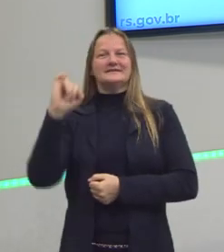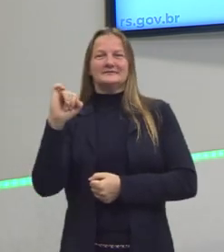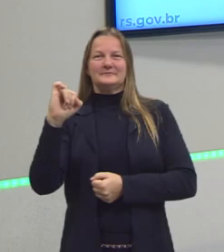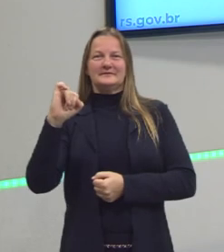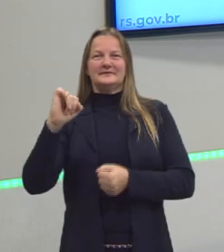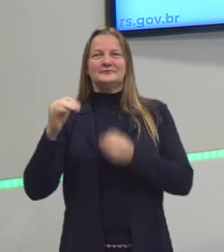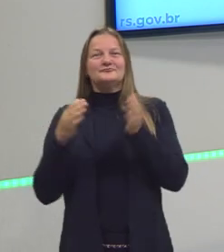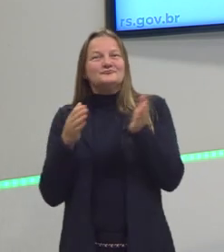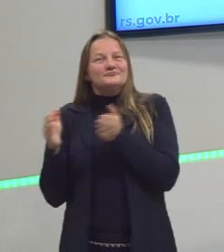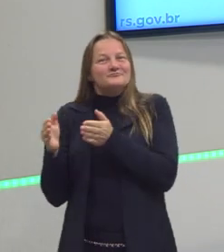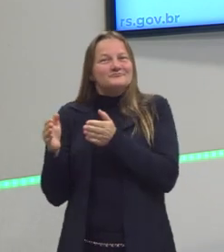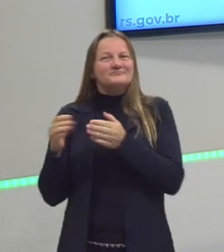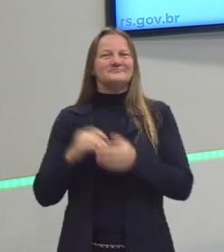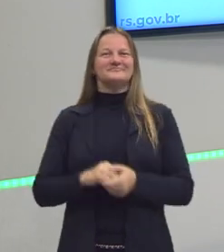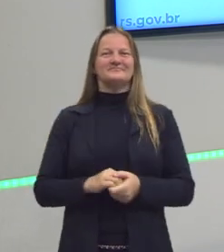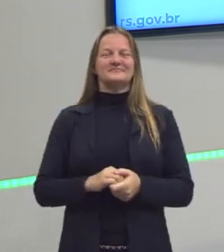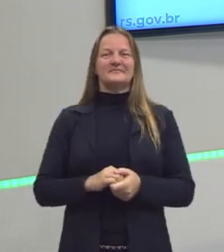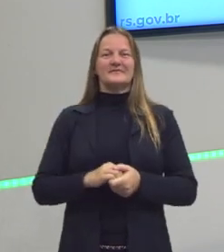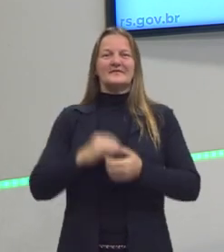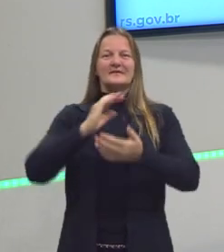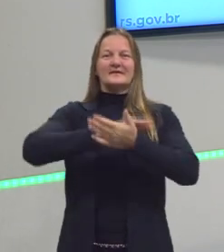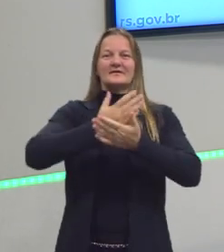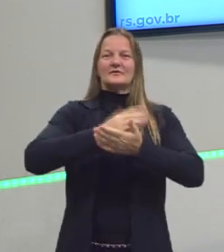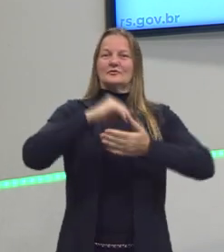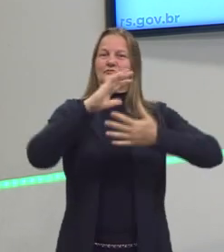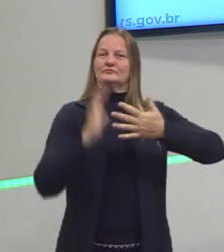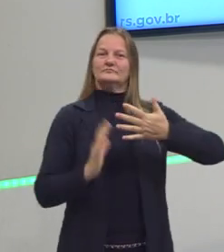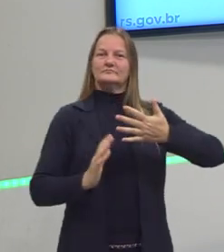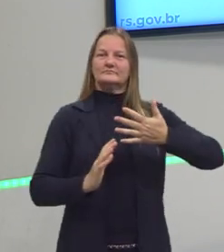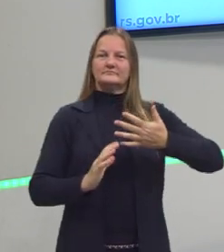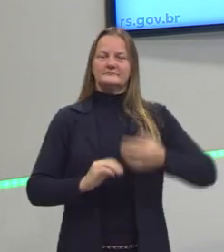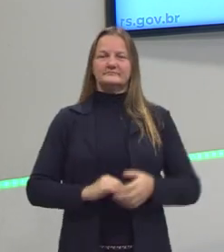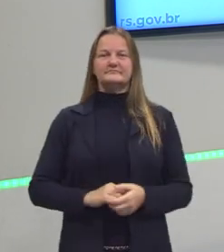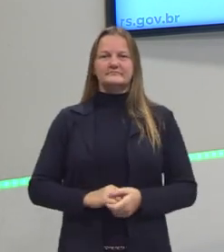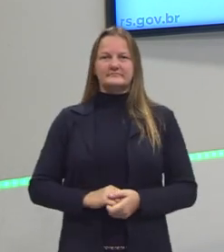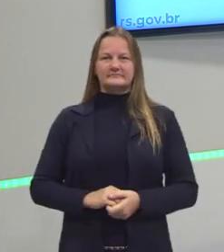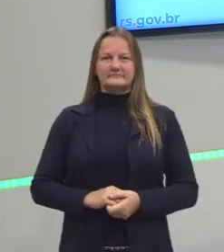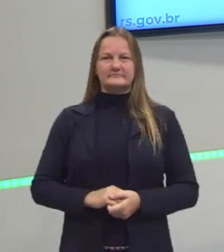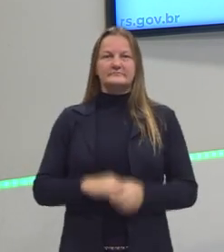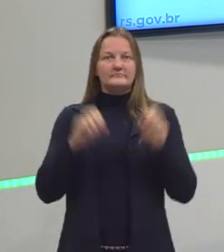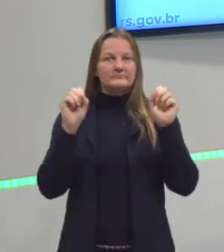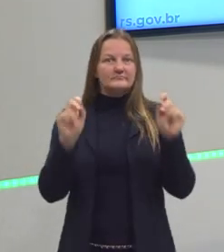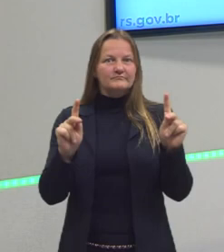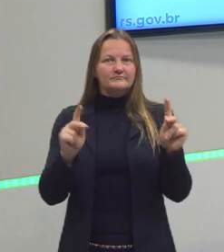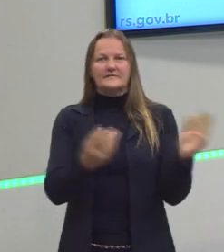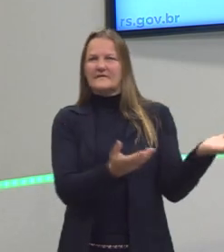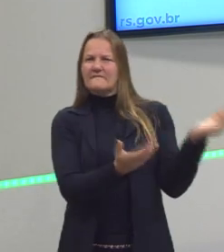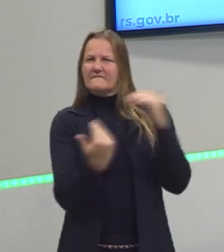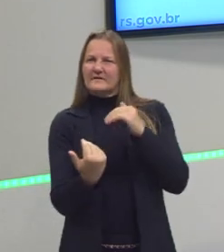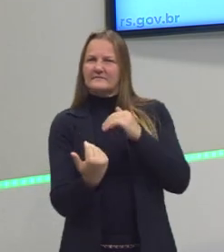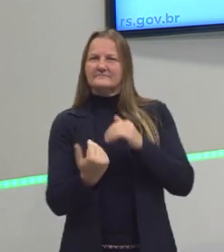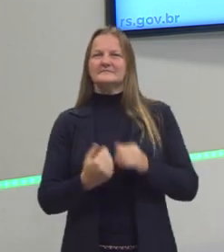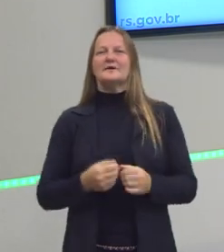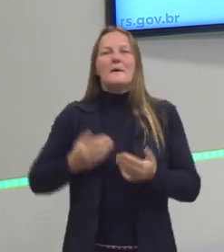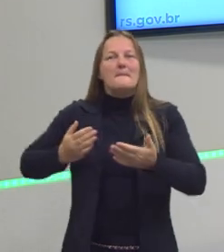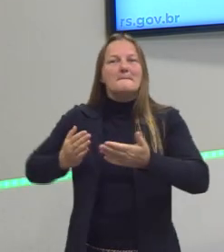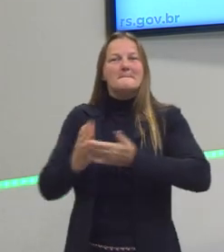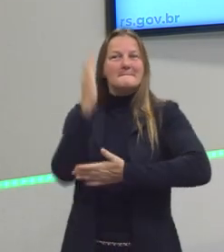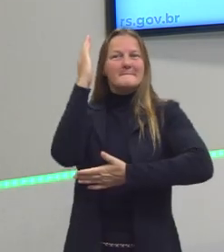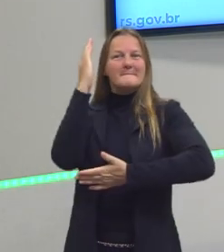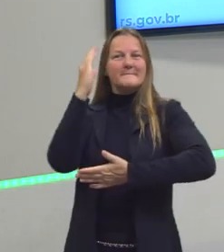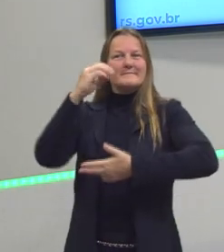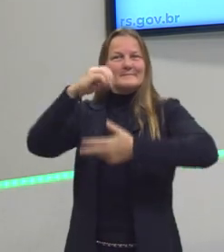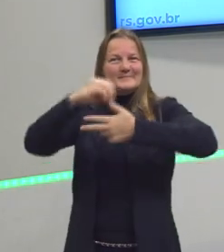aqui no canto do vídeo, que são nossas intérpretes de Libras, ok? Vamos lá, partiu passar